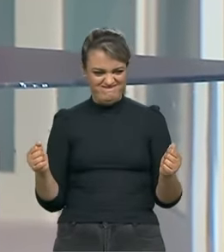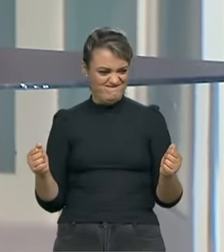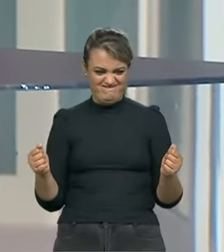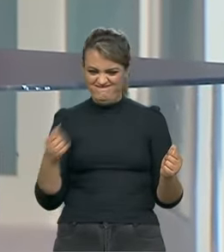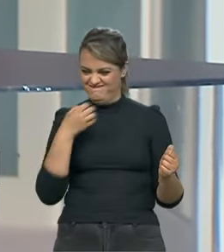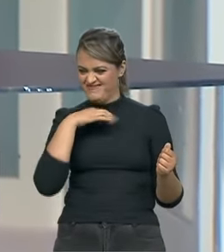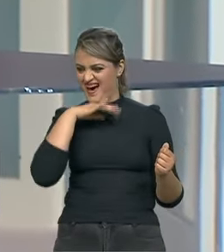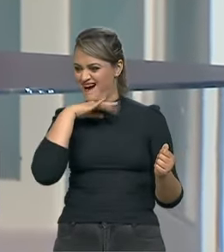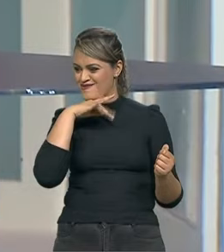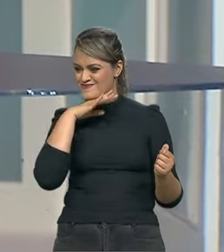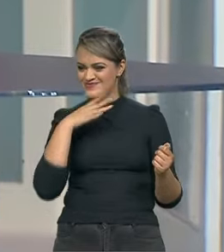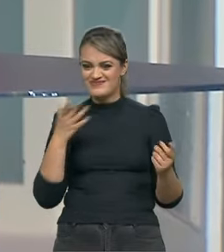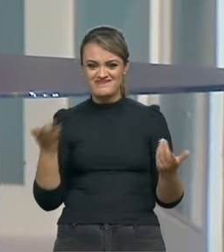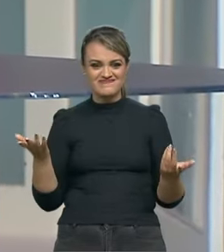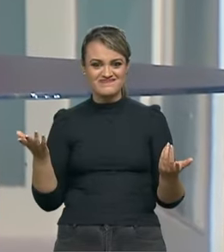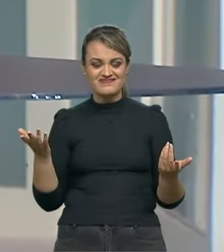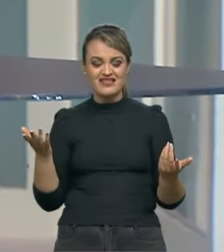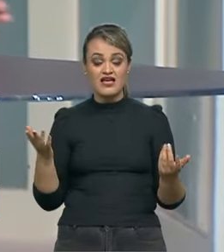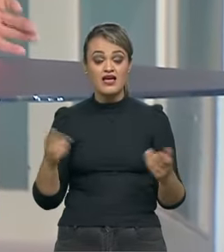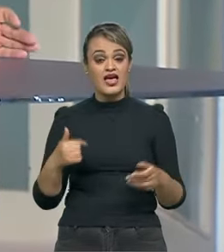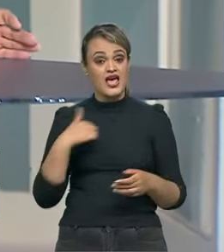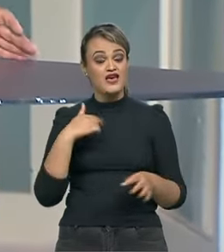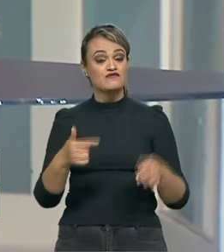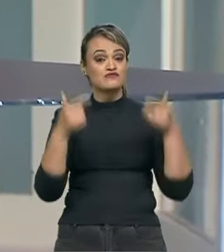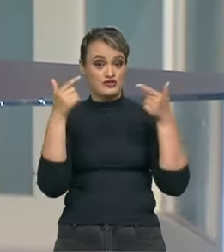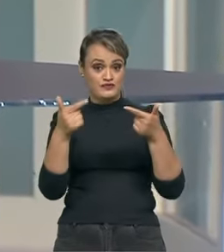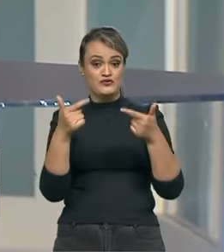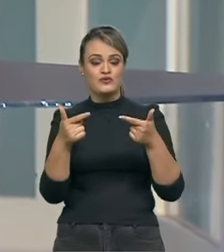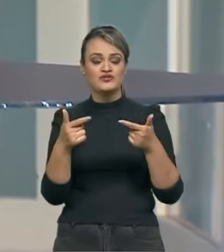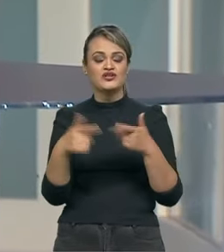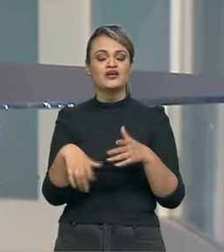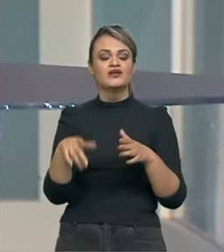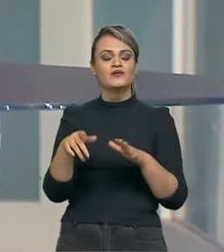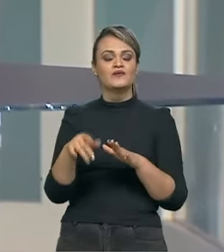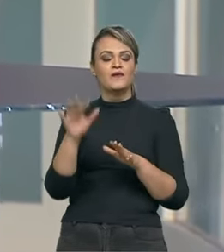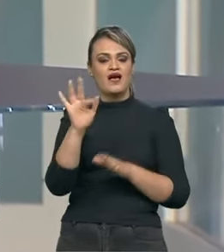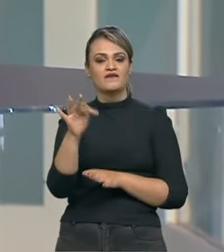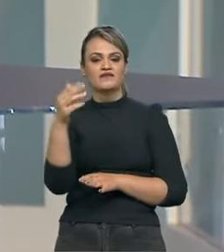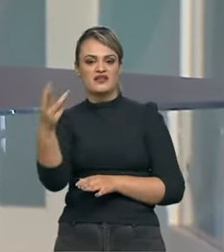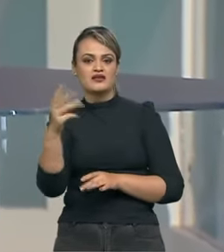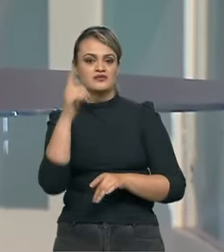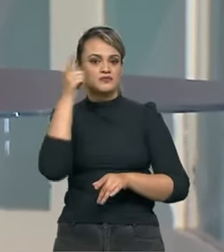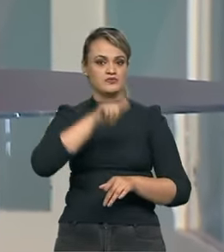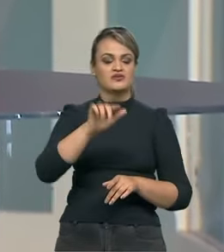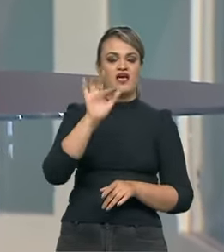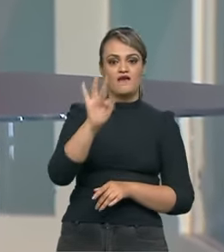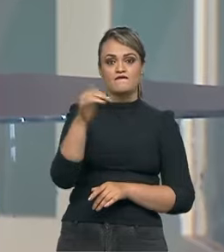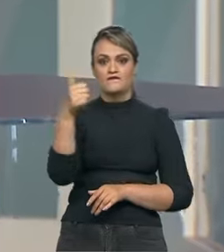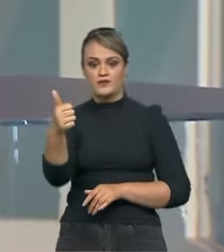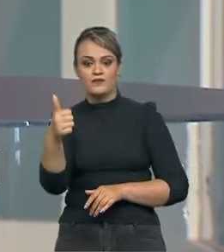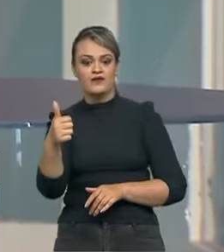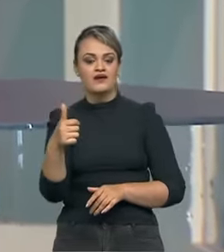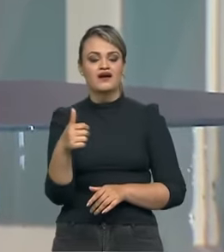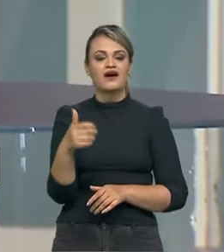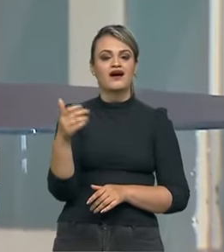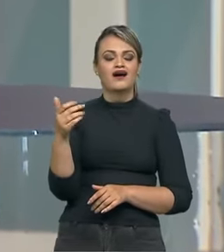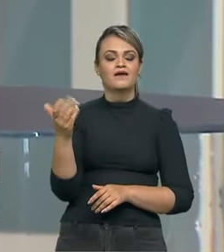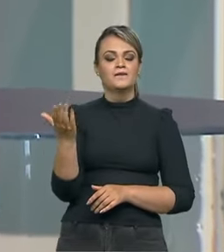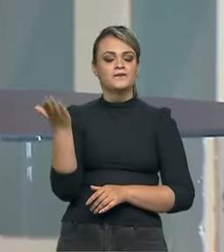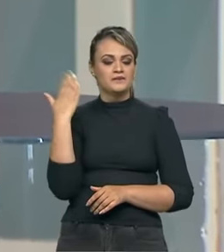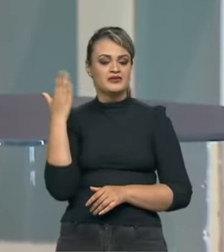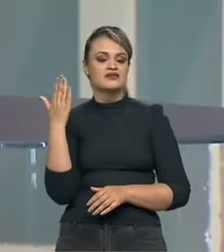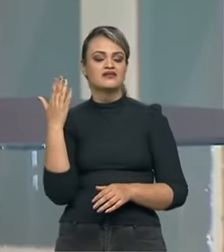realmente tive sorte, eu ganhei o campeonato de Fórmula 3, fui direto para a Fórmula 1, a Brava estava crescendo naquela época.